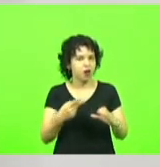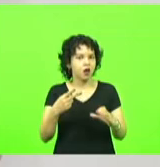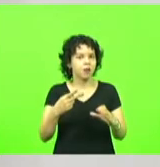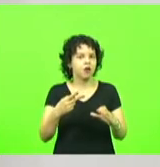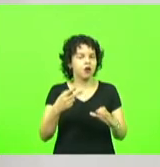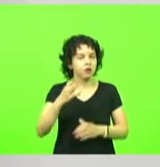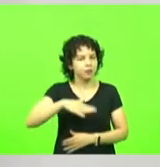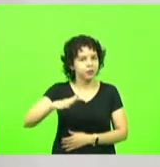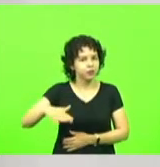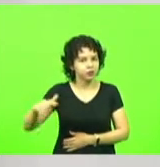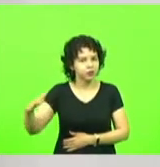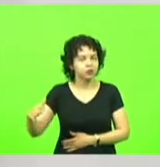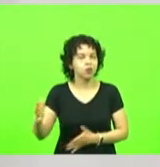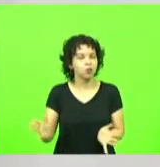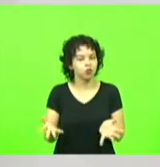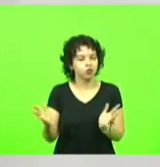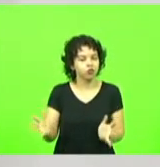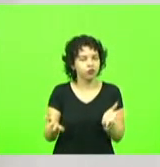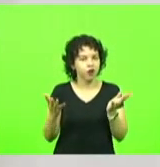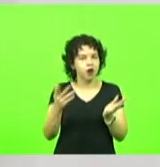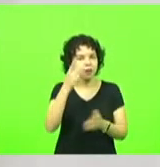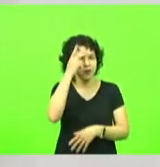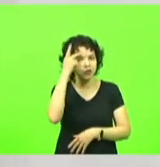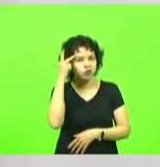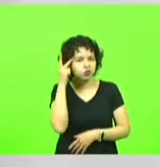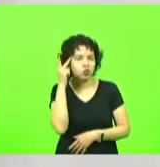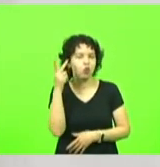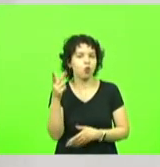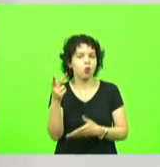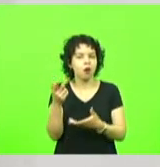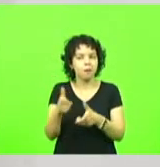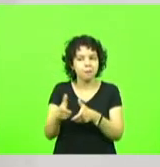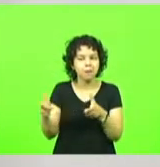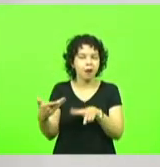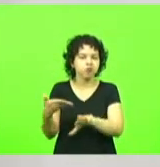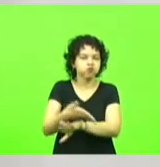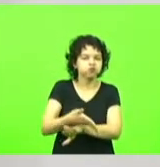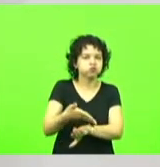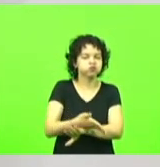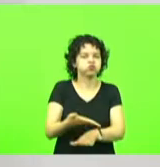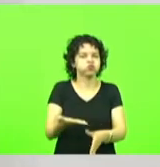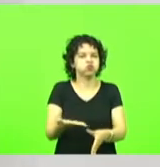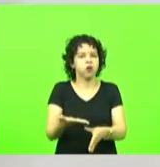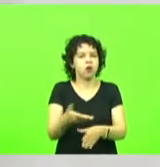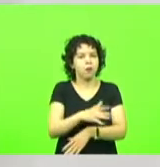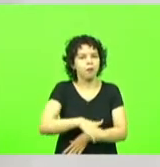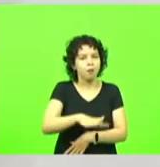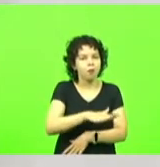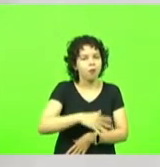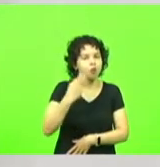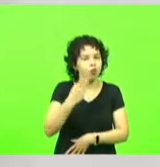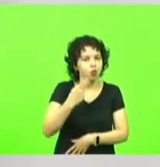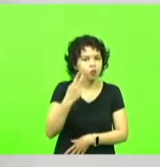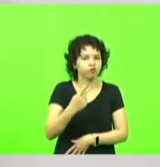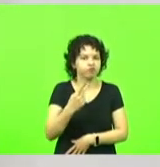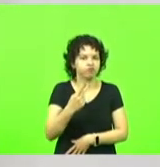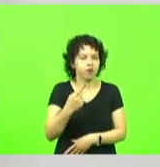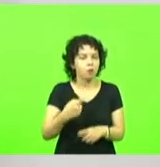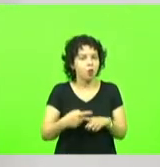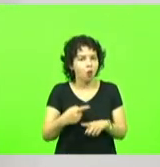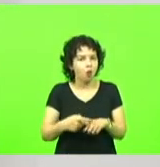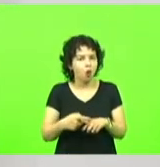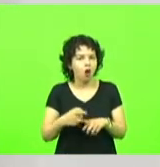mais pessoas a vir para a política porque quando acontece alguma coisa de ruim seja com